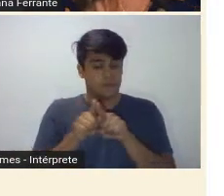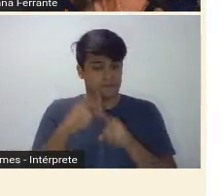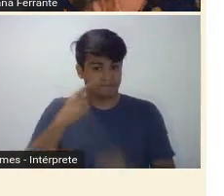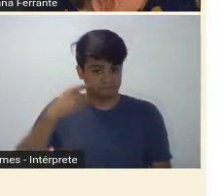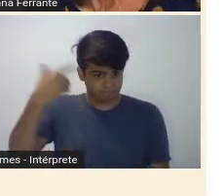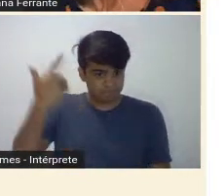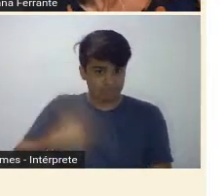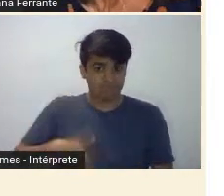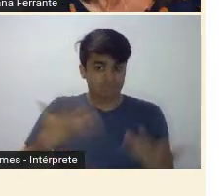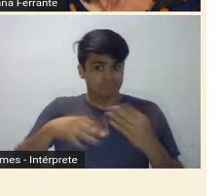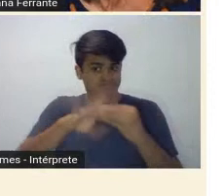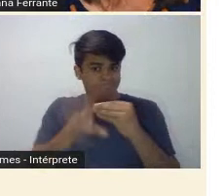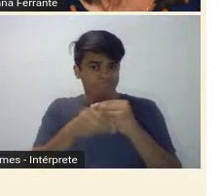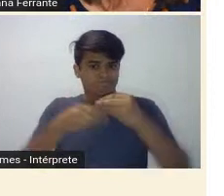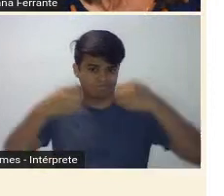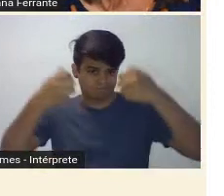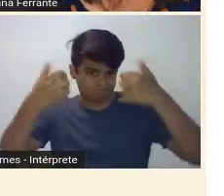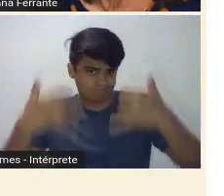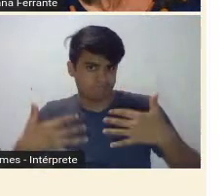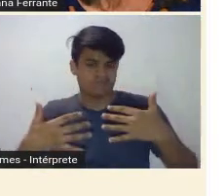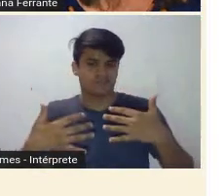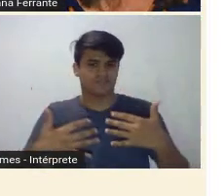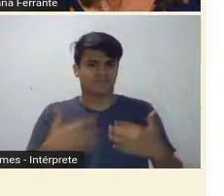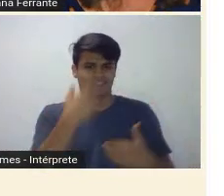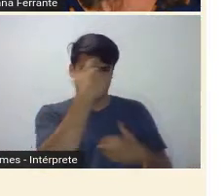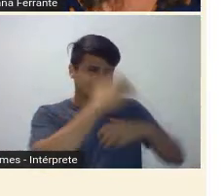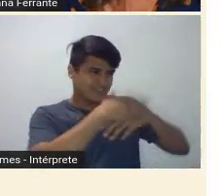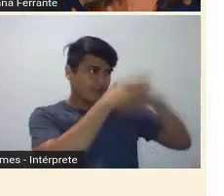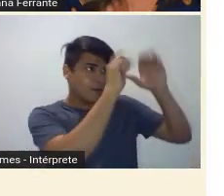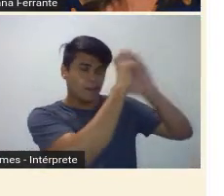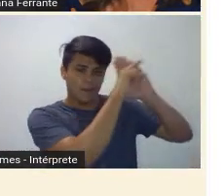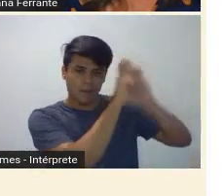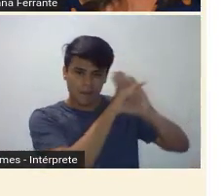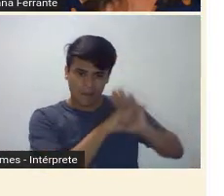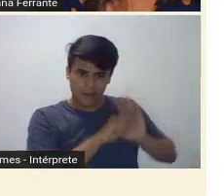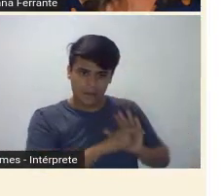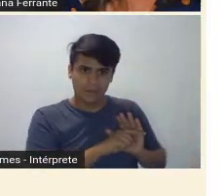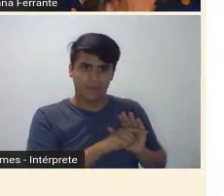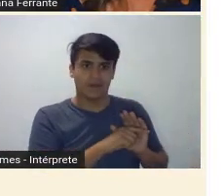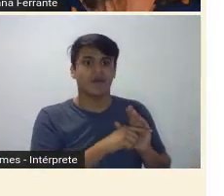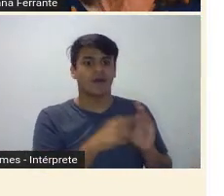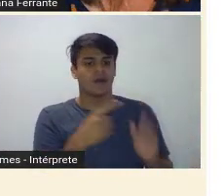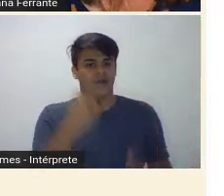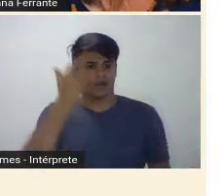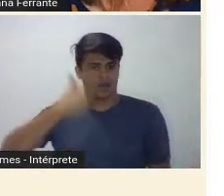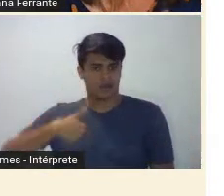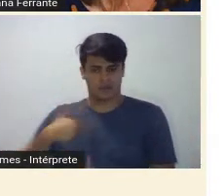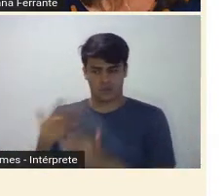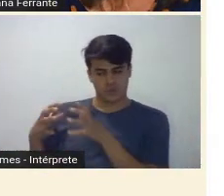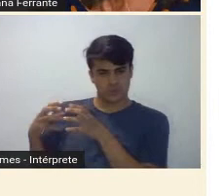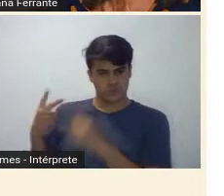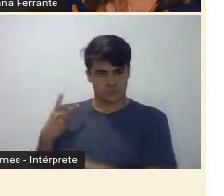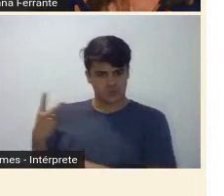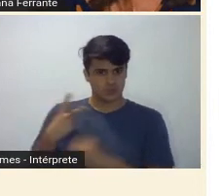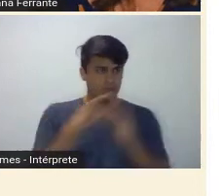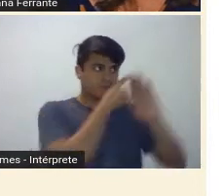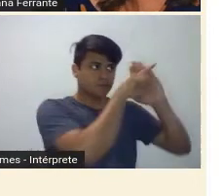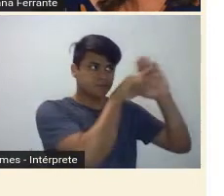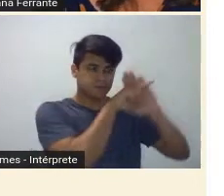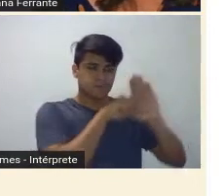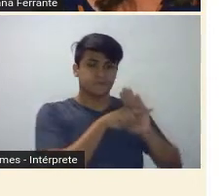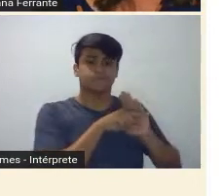registrar aqui, é que nesses arquivos que pesquisamos, nós percebemos